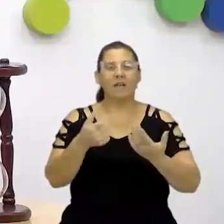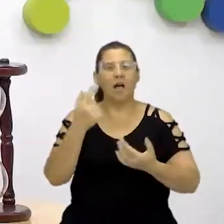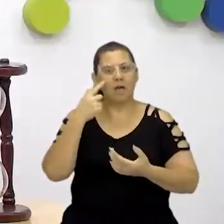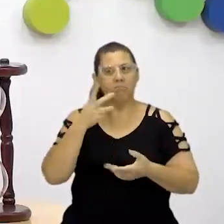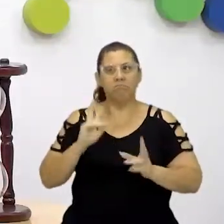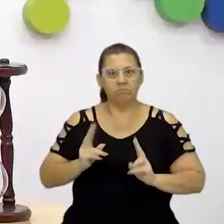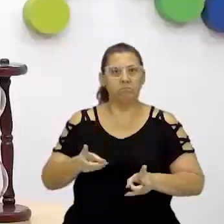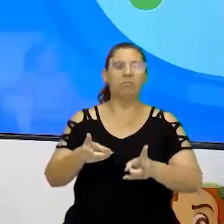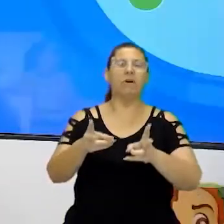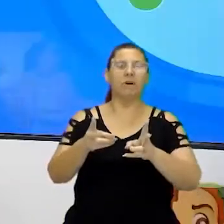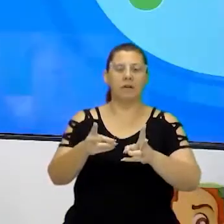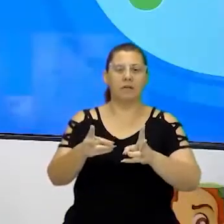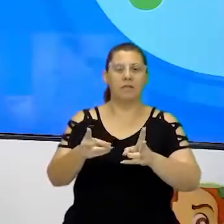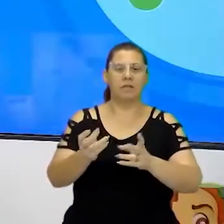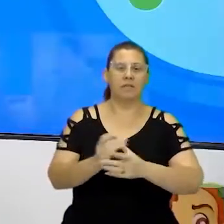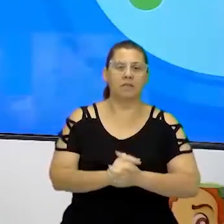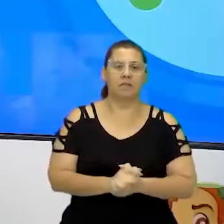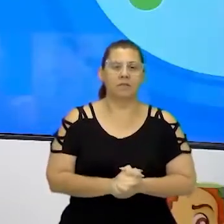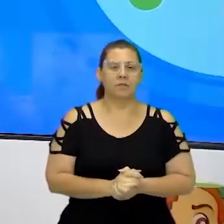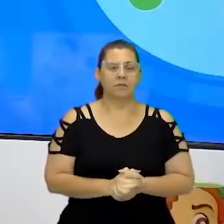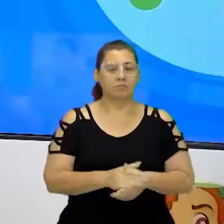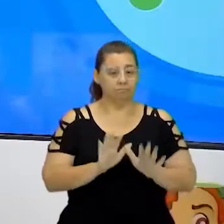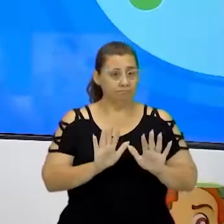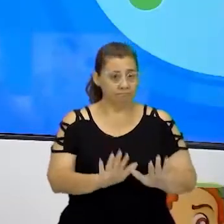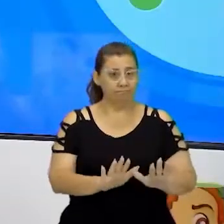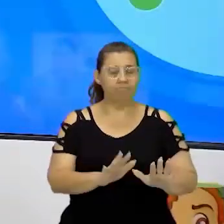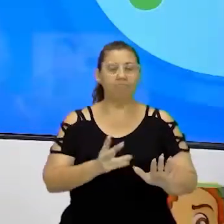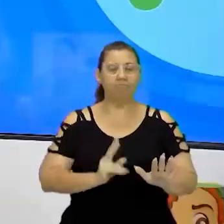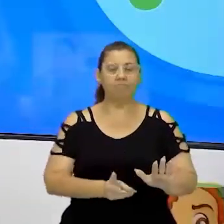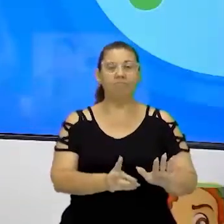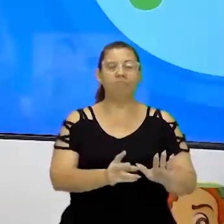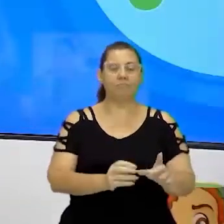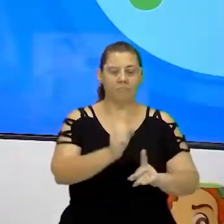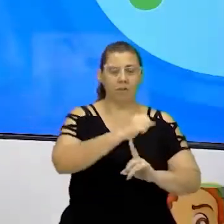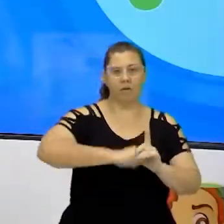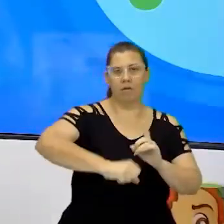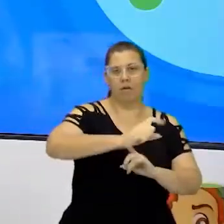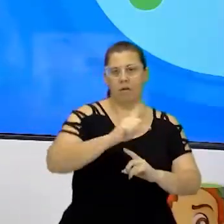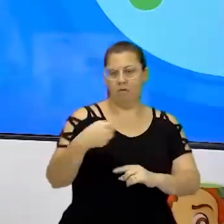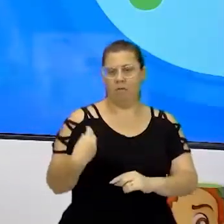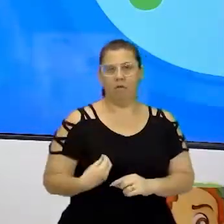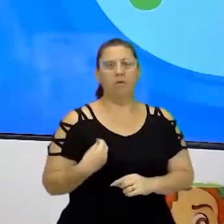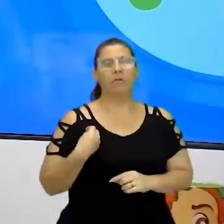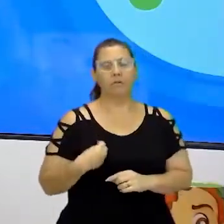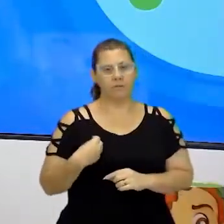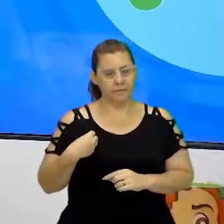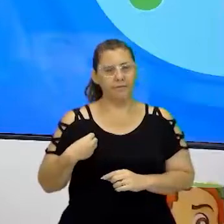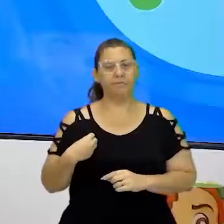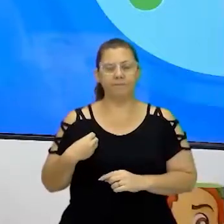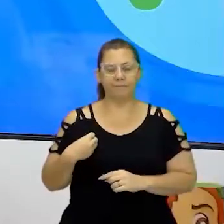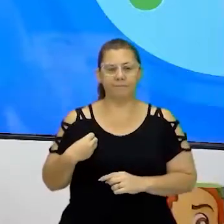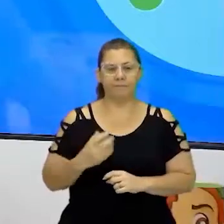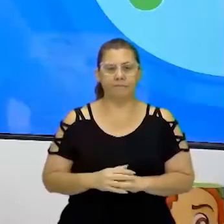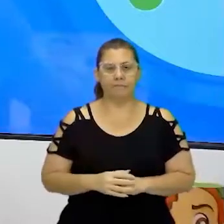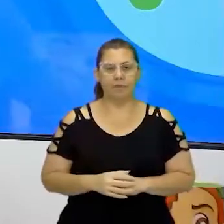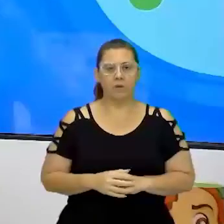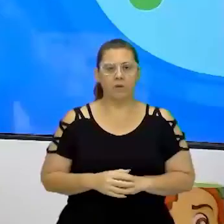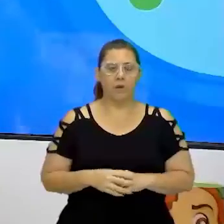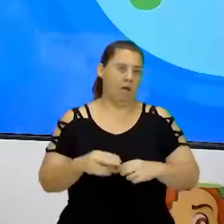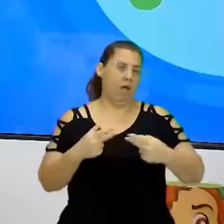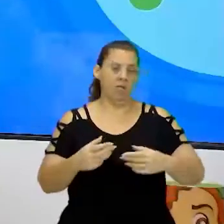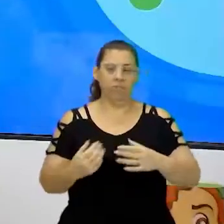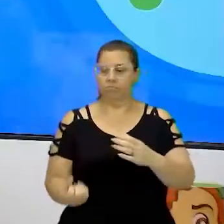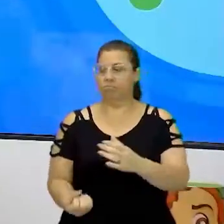permanência, né? Sim. E olha só que legal. A sociedade que a gente vive, as coisas não